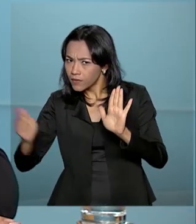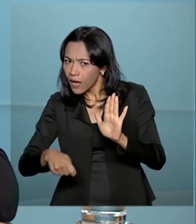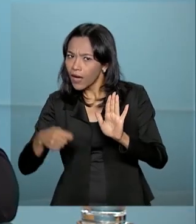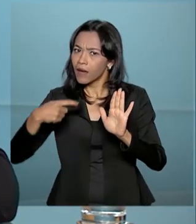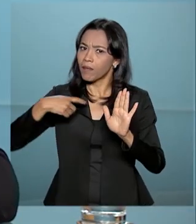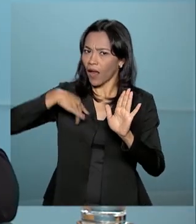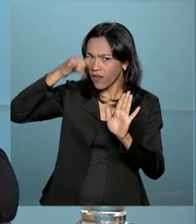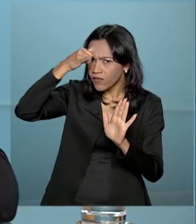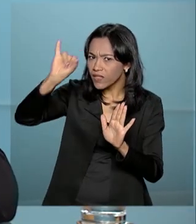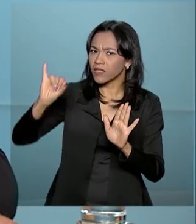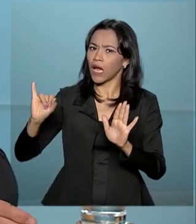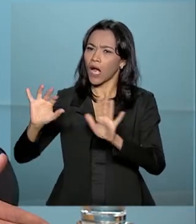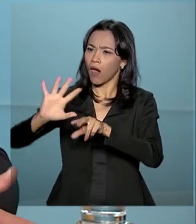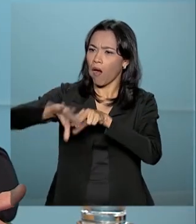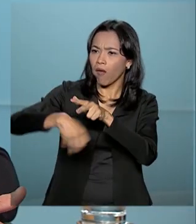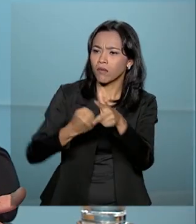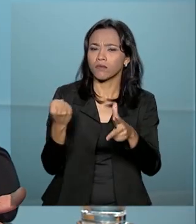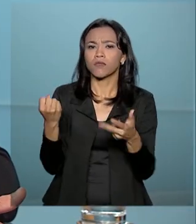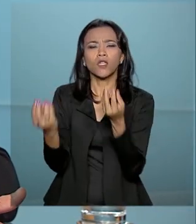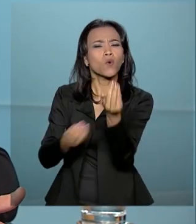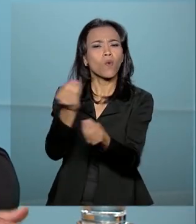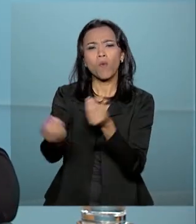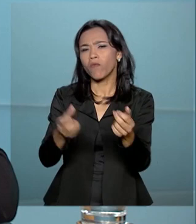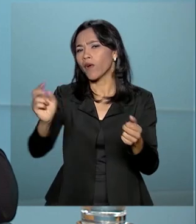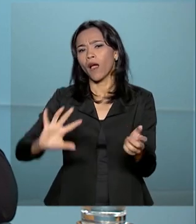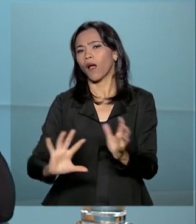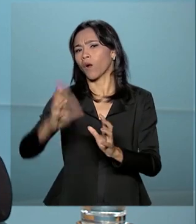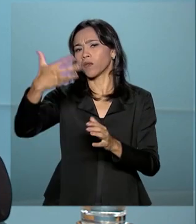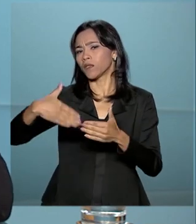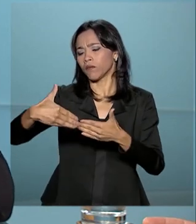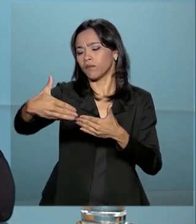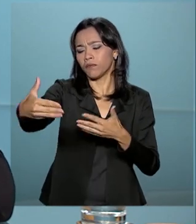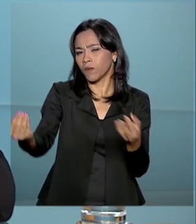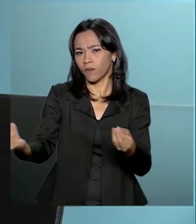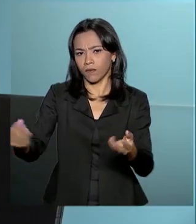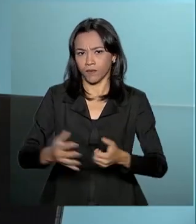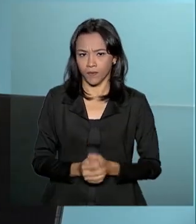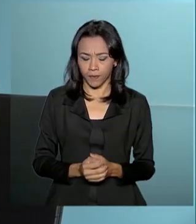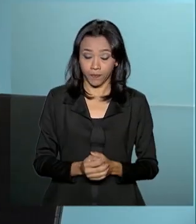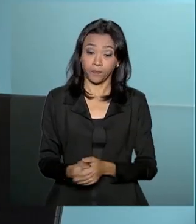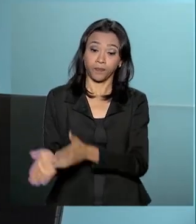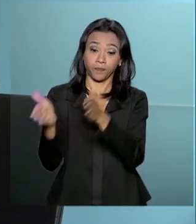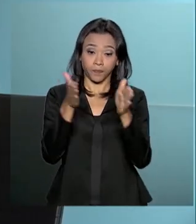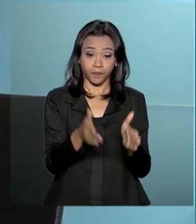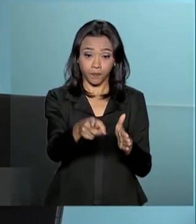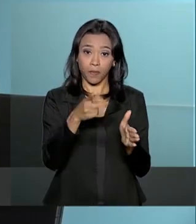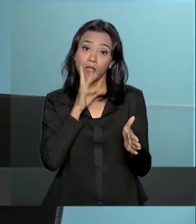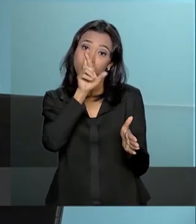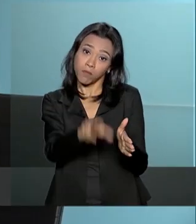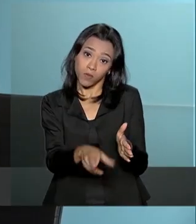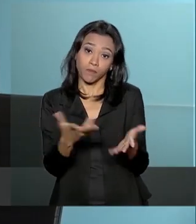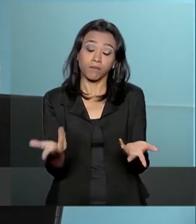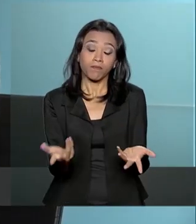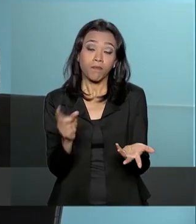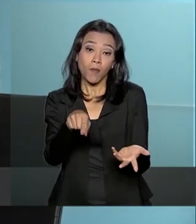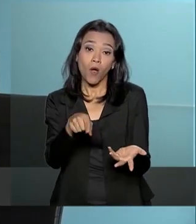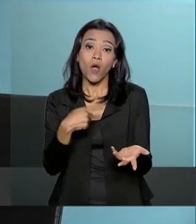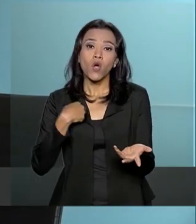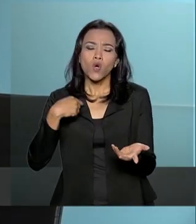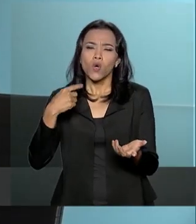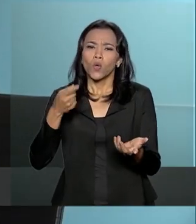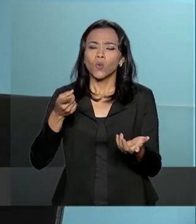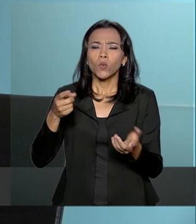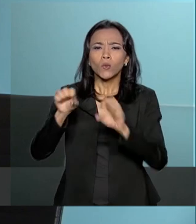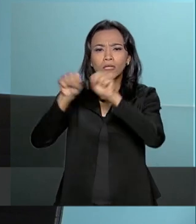prevenir atos ilícitos e como vai funcionar esse sistema? Bem, o sistema de integridade do governo,